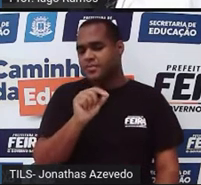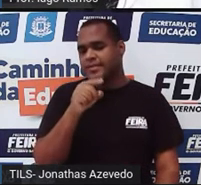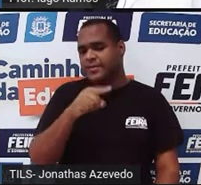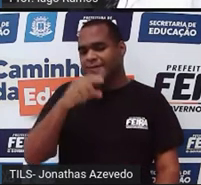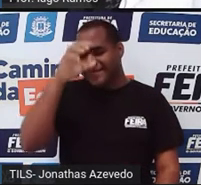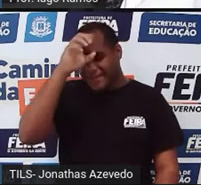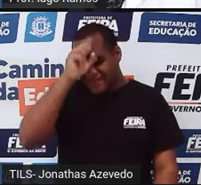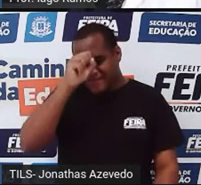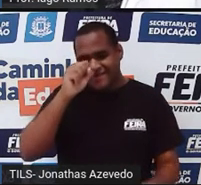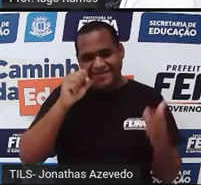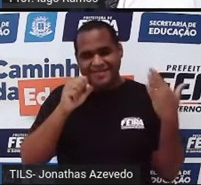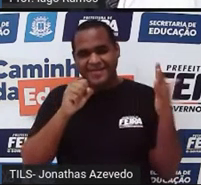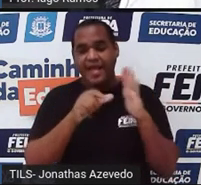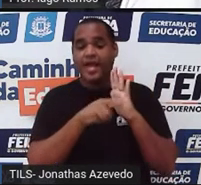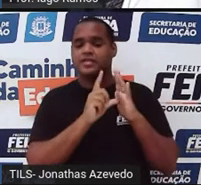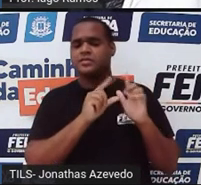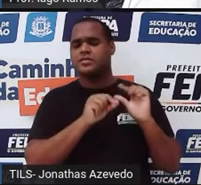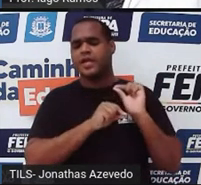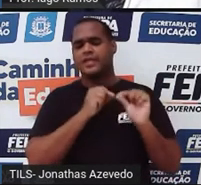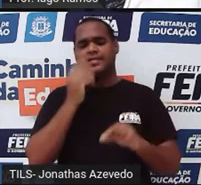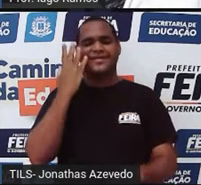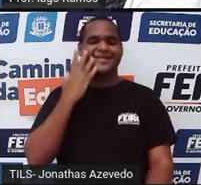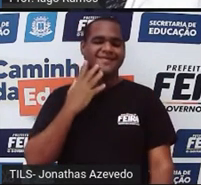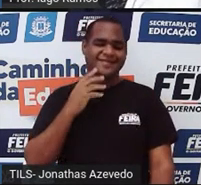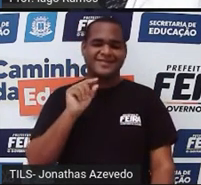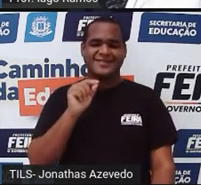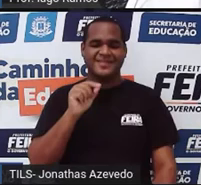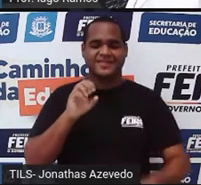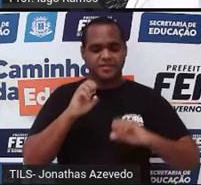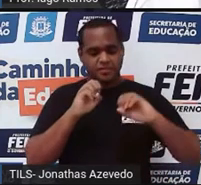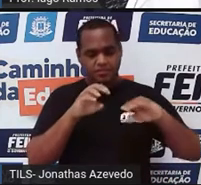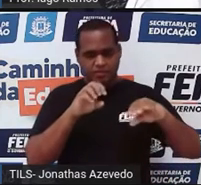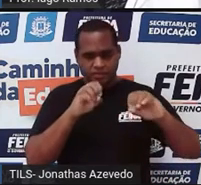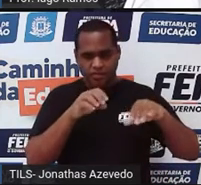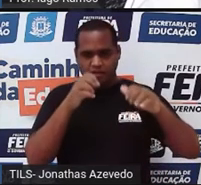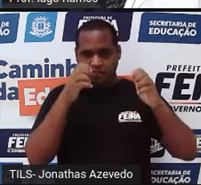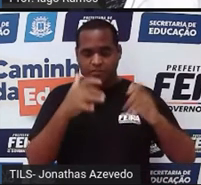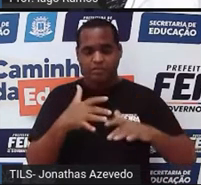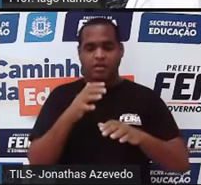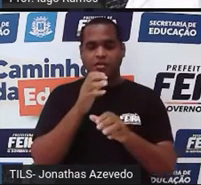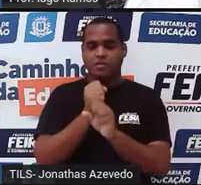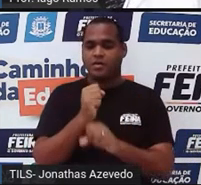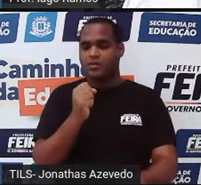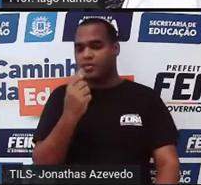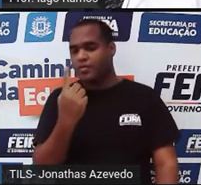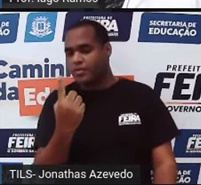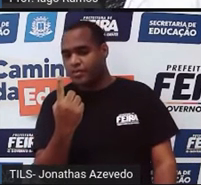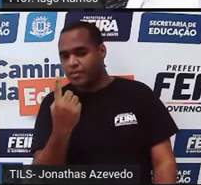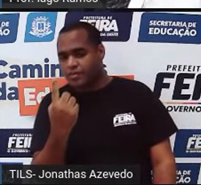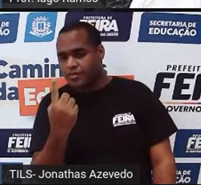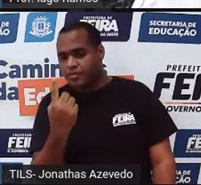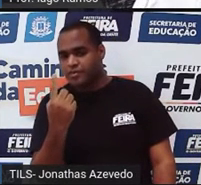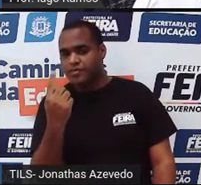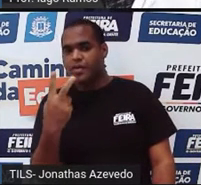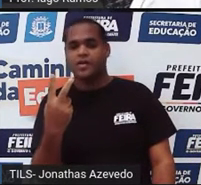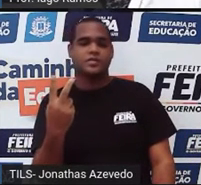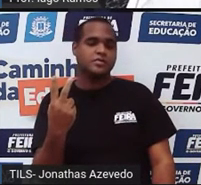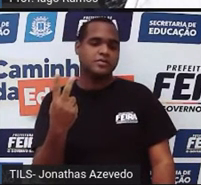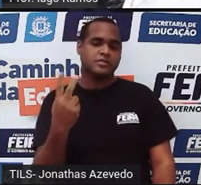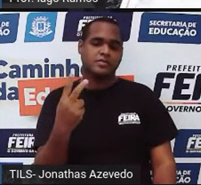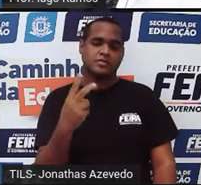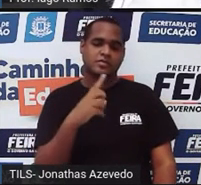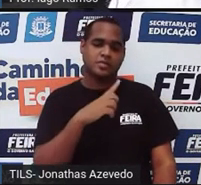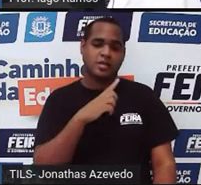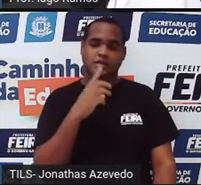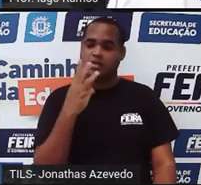isso, né? Desde muito cedo, quando ensinam para nós a contar, né? Olha só, um, depois do um vem o dois,